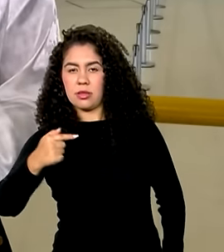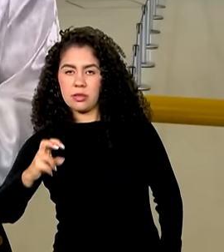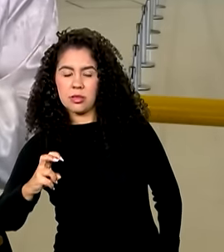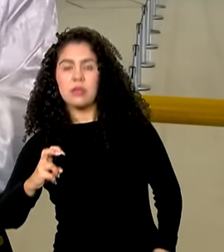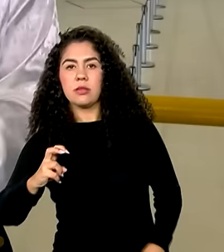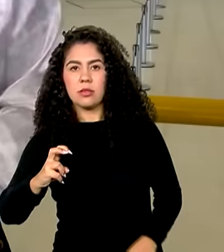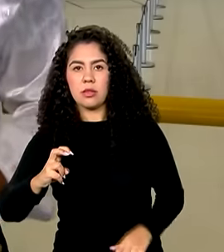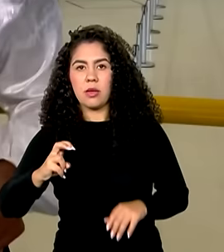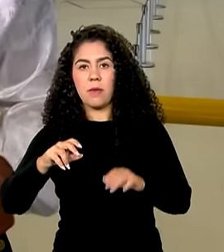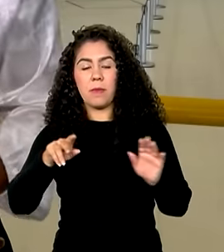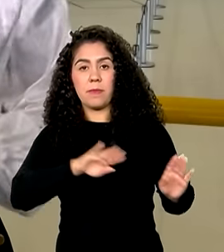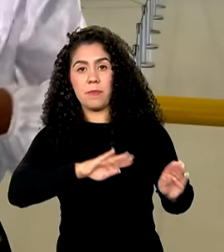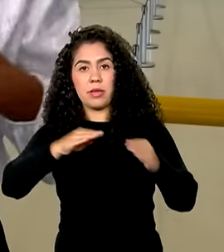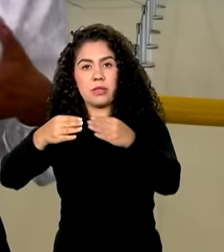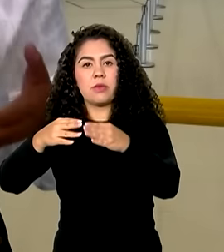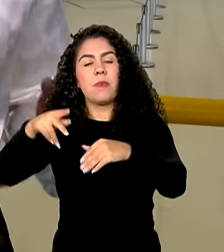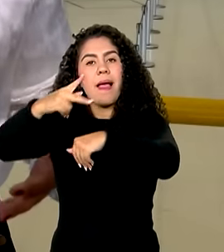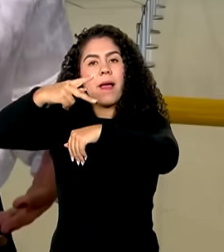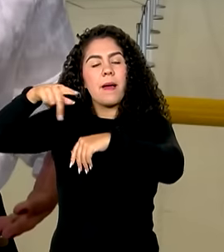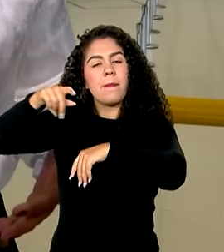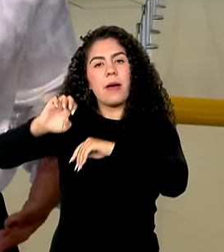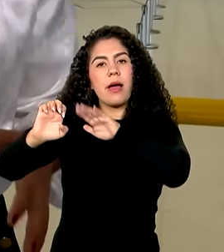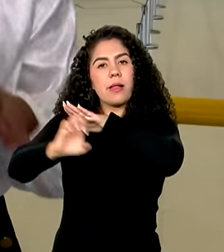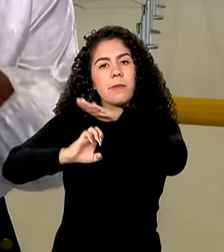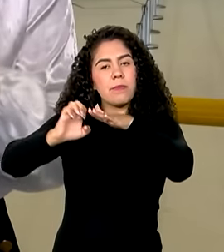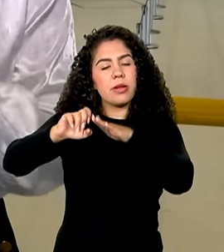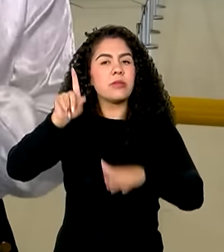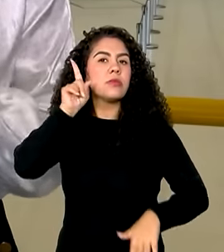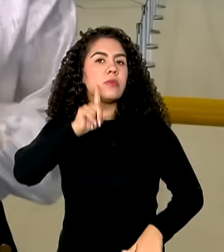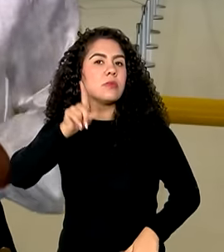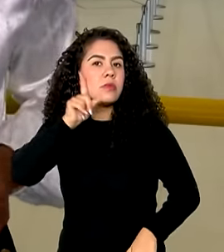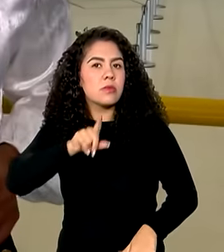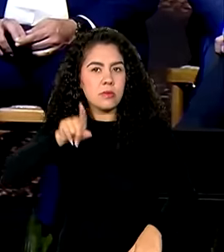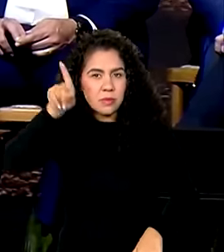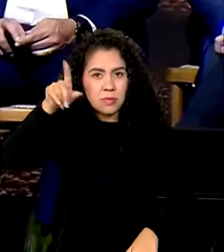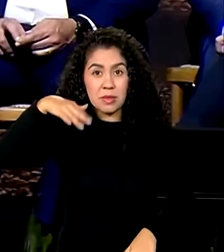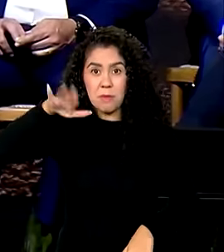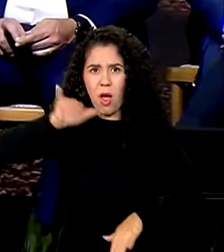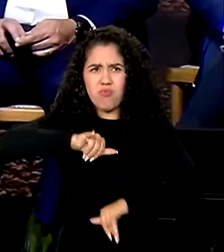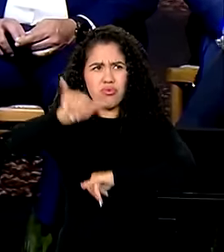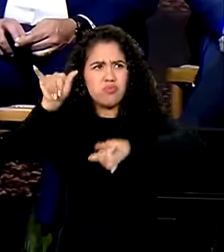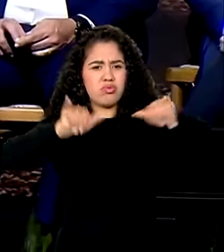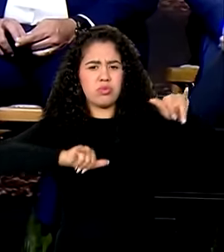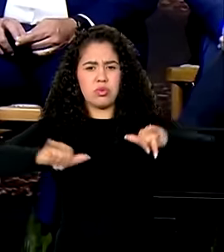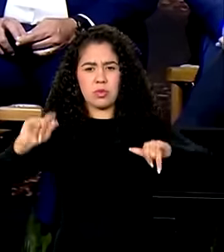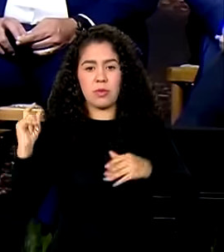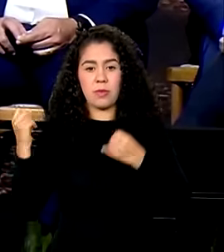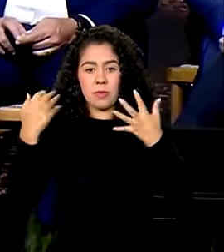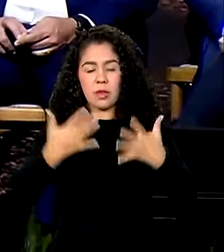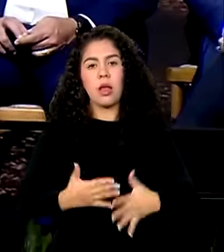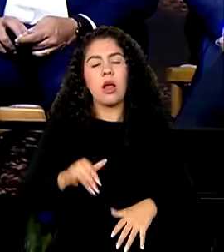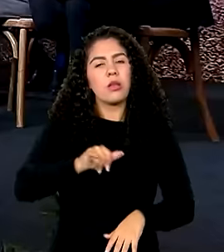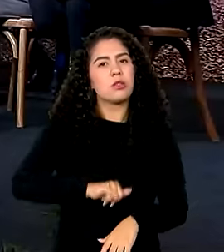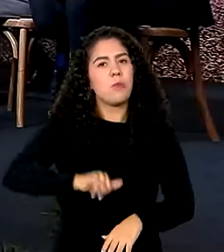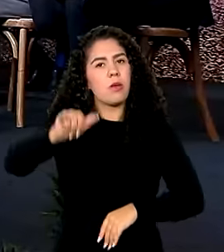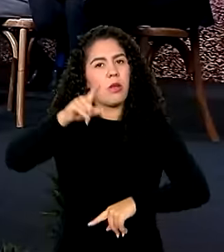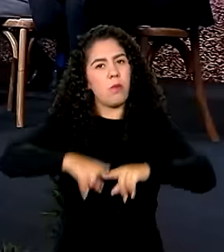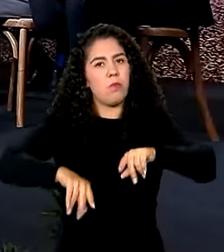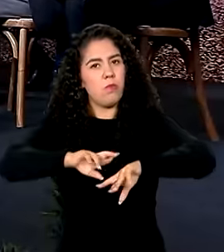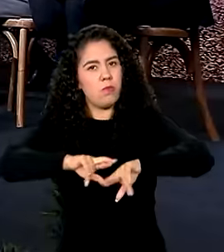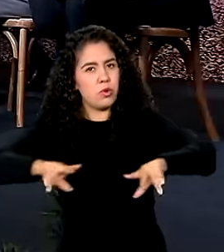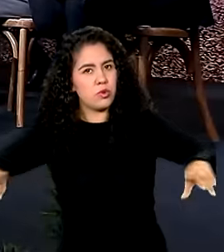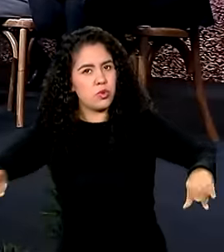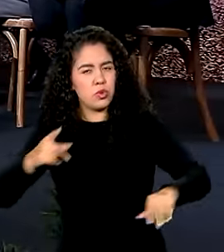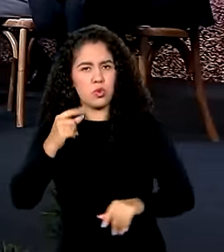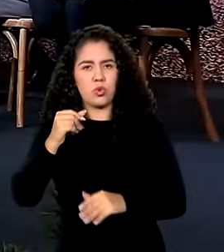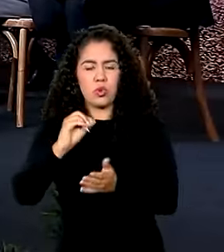American Airlines, a maior companhia aérea do mundo. Ao financiar a exportação de produtos de alto valor agregado,